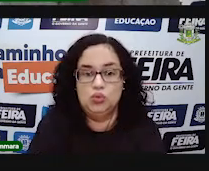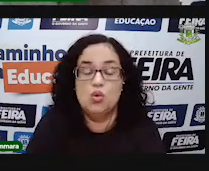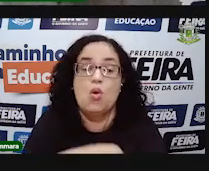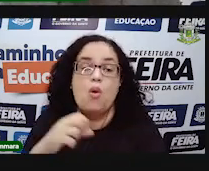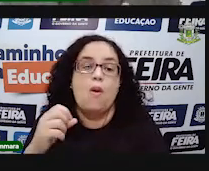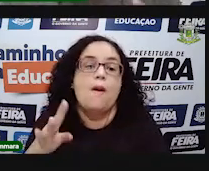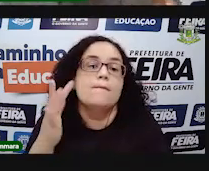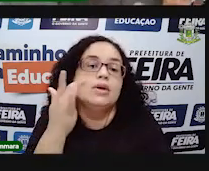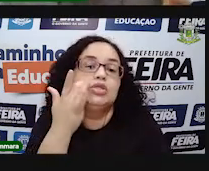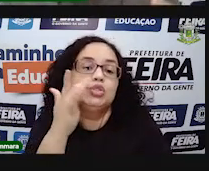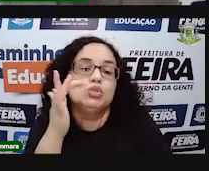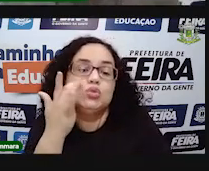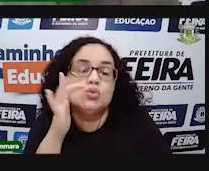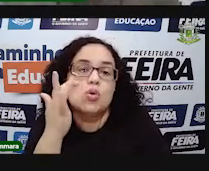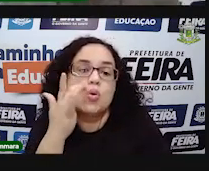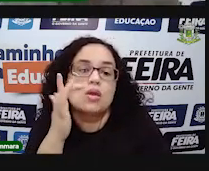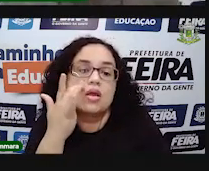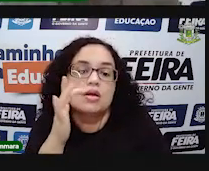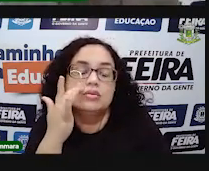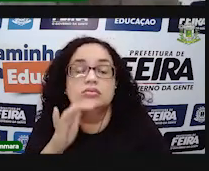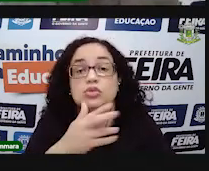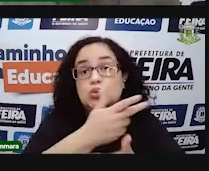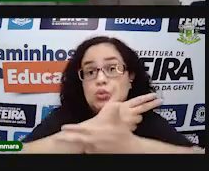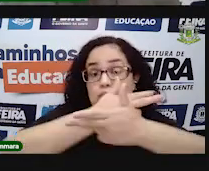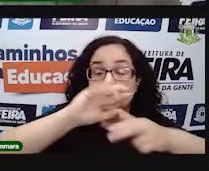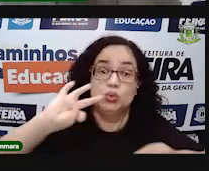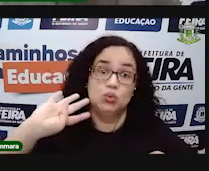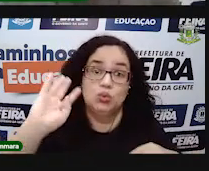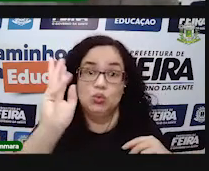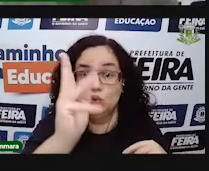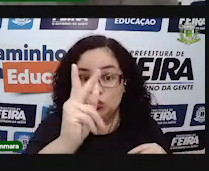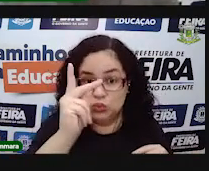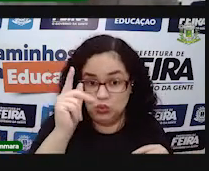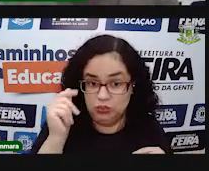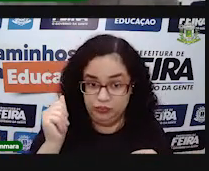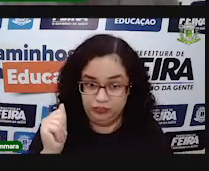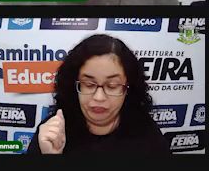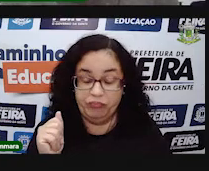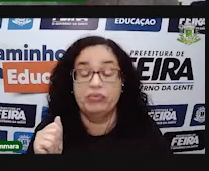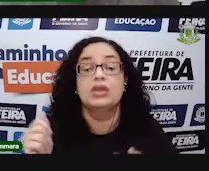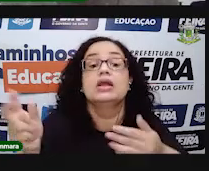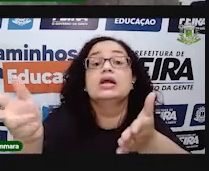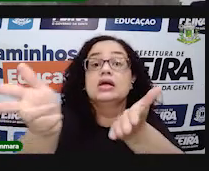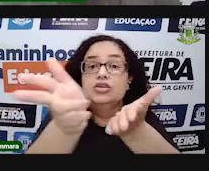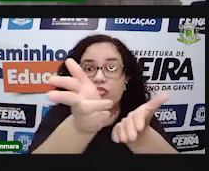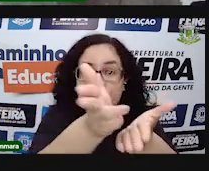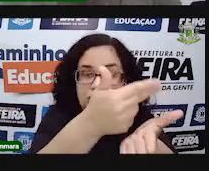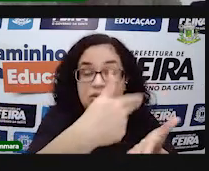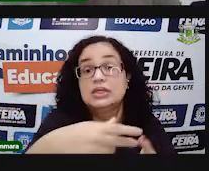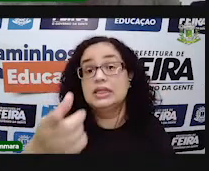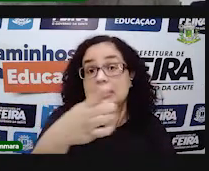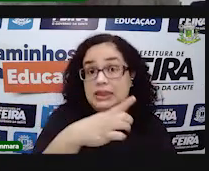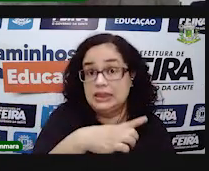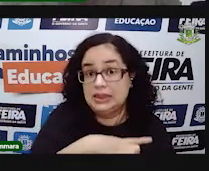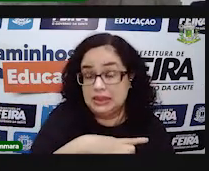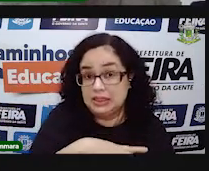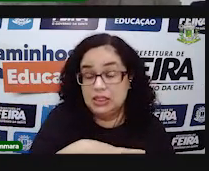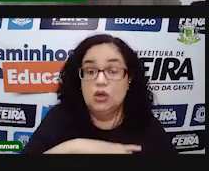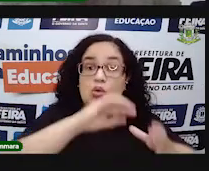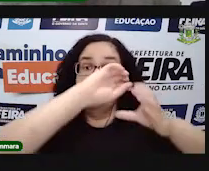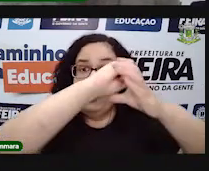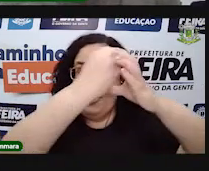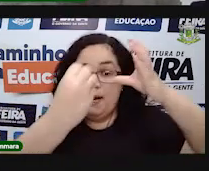pirâmides. Olha, isso aqui lembra o Egito. Uma joia aqui... Então, tudo isso aqui,